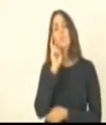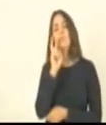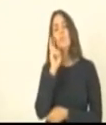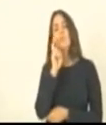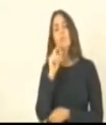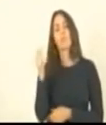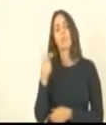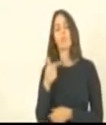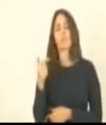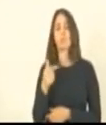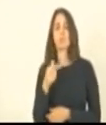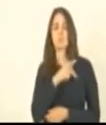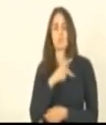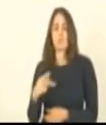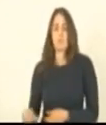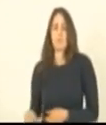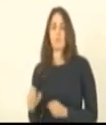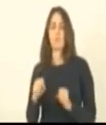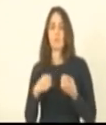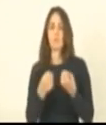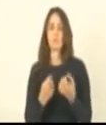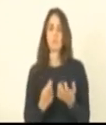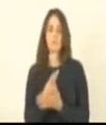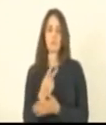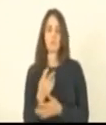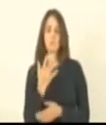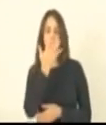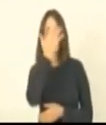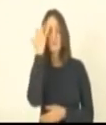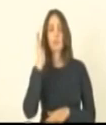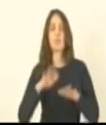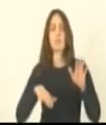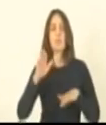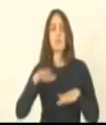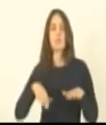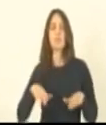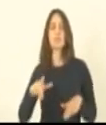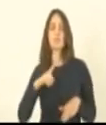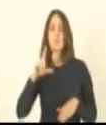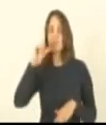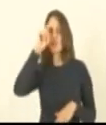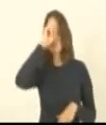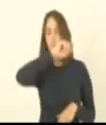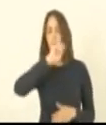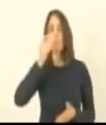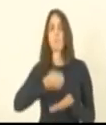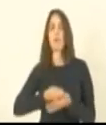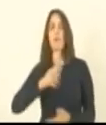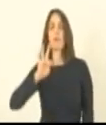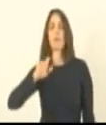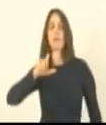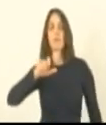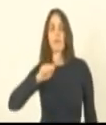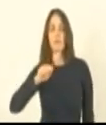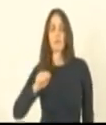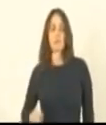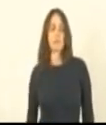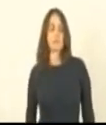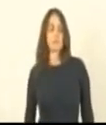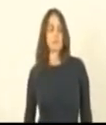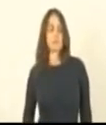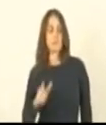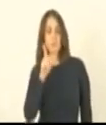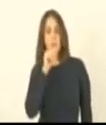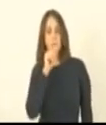comissão defesa do consumidor e realmente as pessoas às vezes elas têm uma dificuldade para pagar uma taxa insignificante de